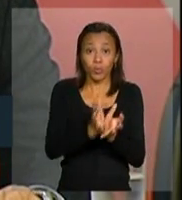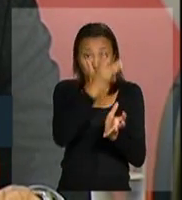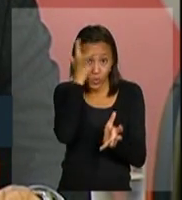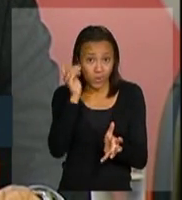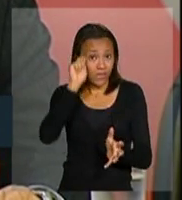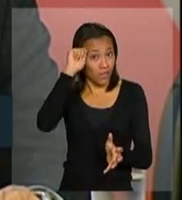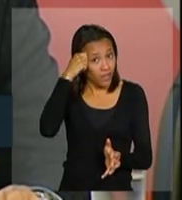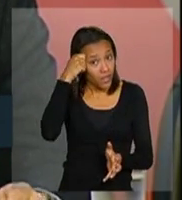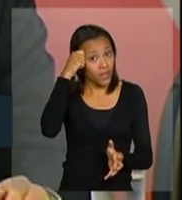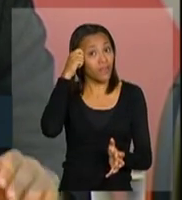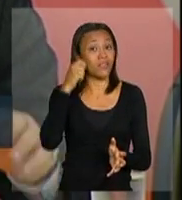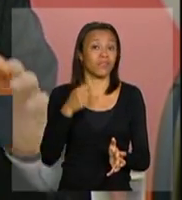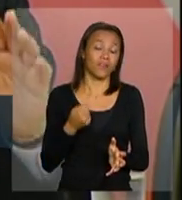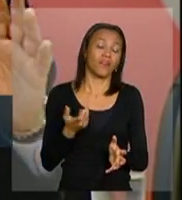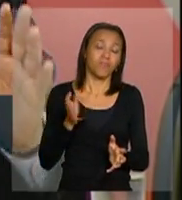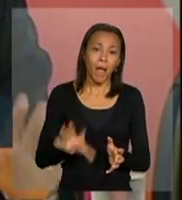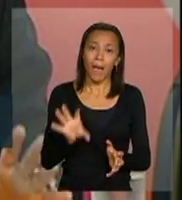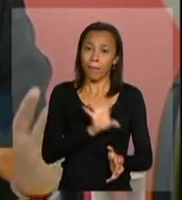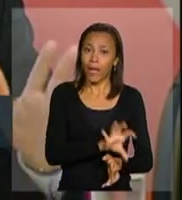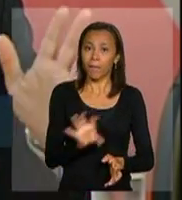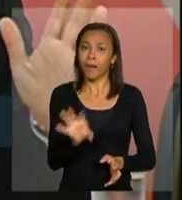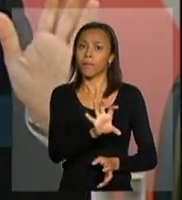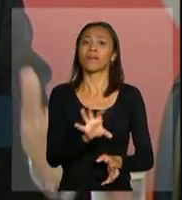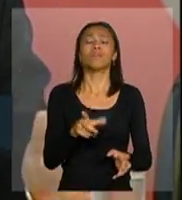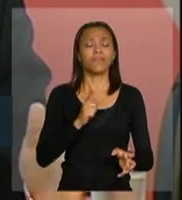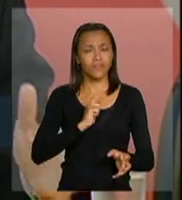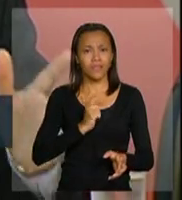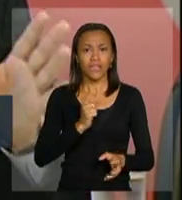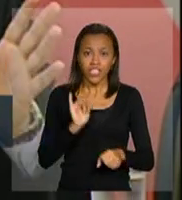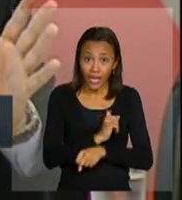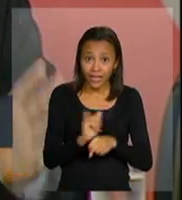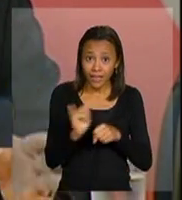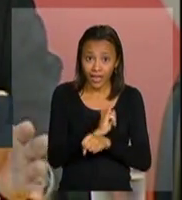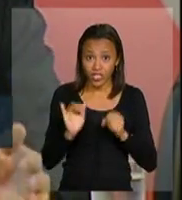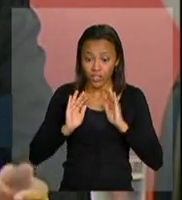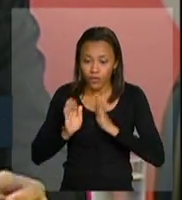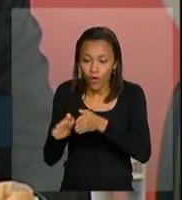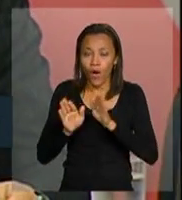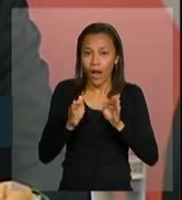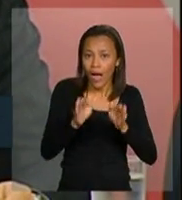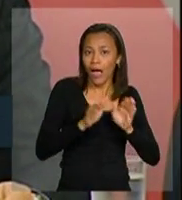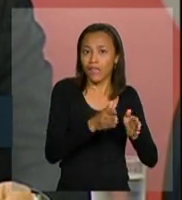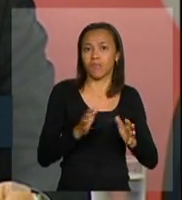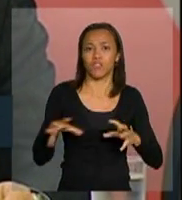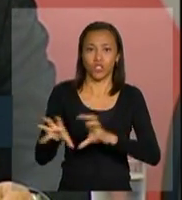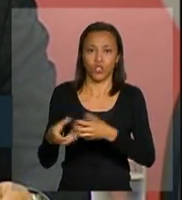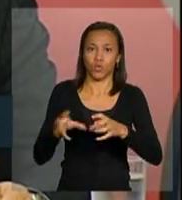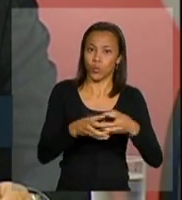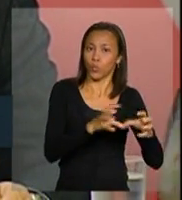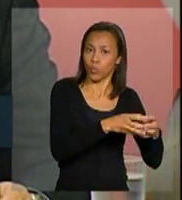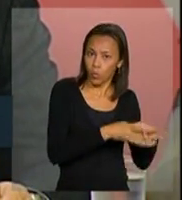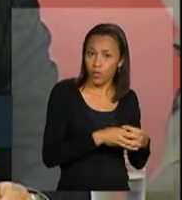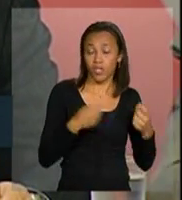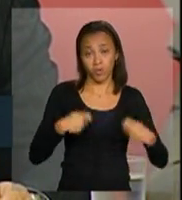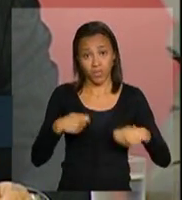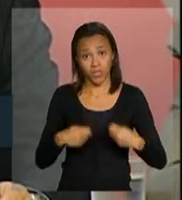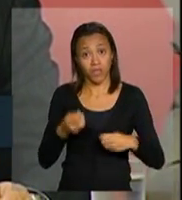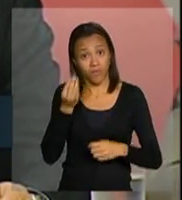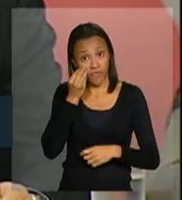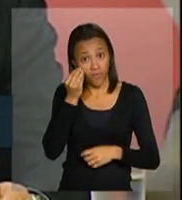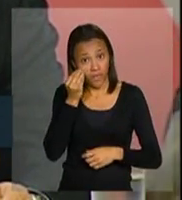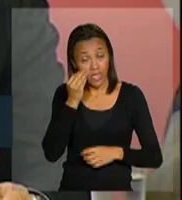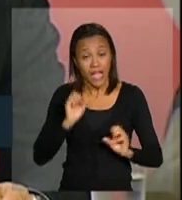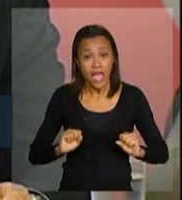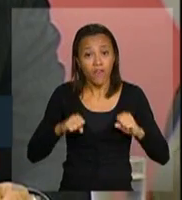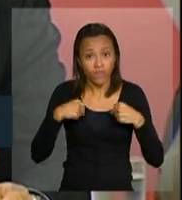que são mostrados em Porto Alegre, ou seja, tem uma ação específica tanto para a prevenção como para a ampliação da testagem que nós precisamos reforçar na região sul do